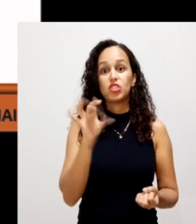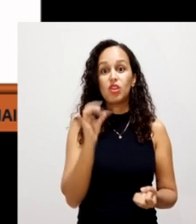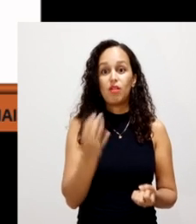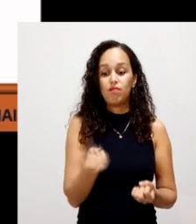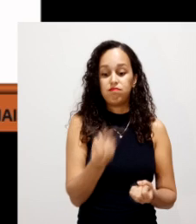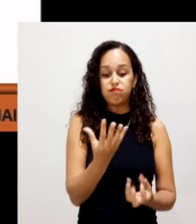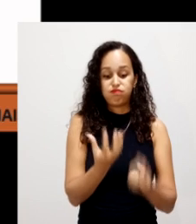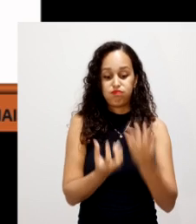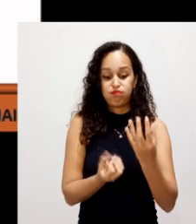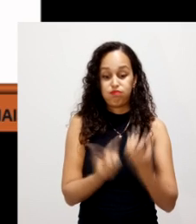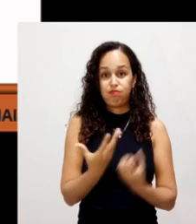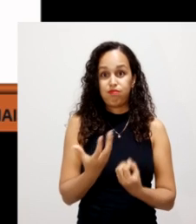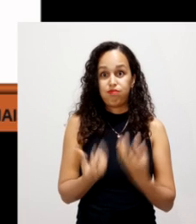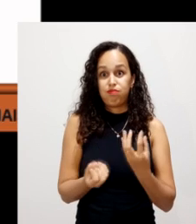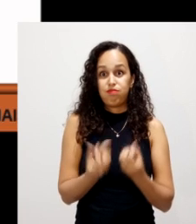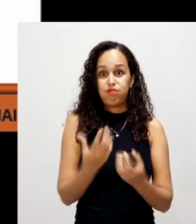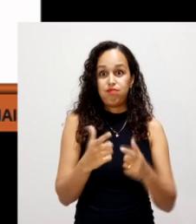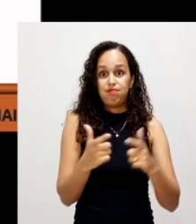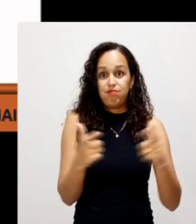fermentação que não é interessante.